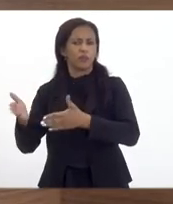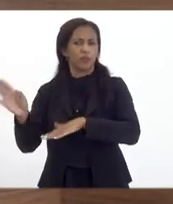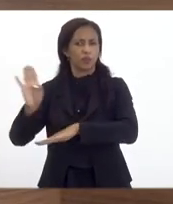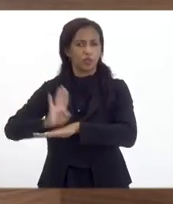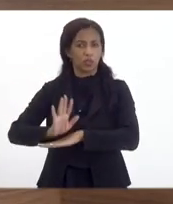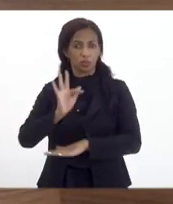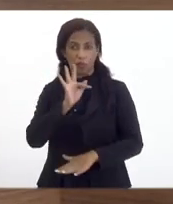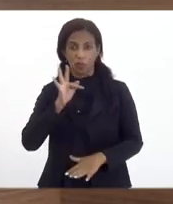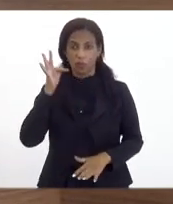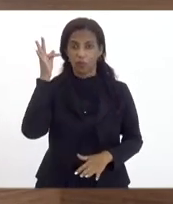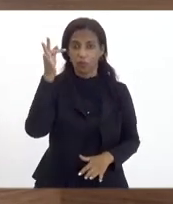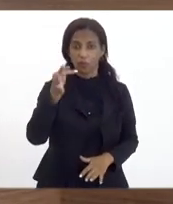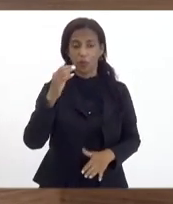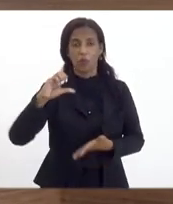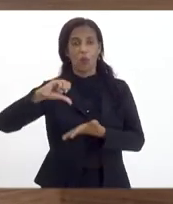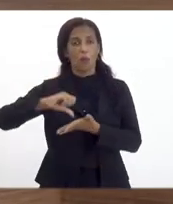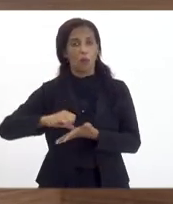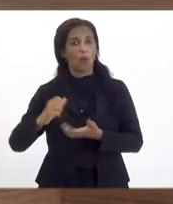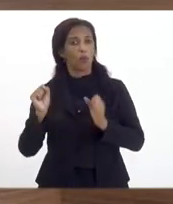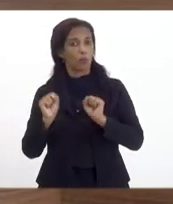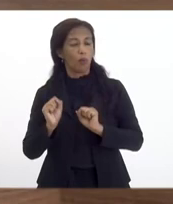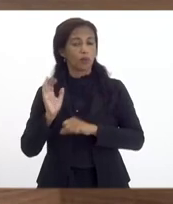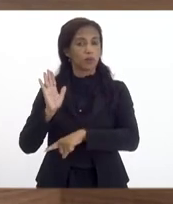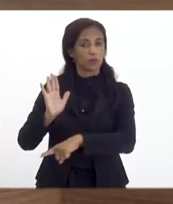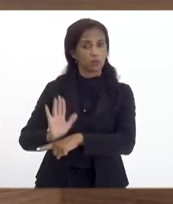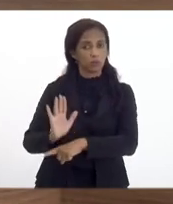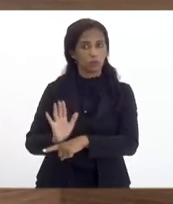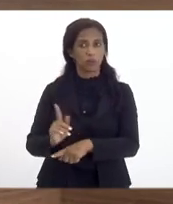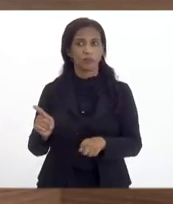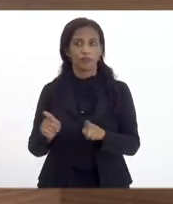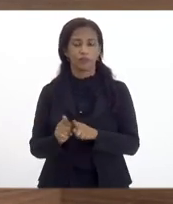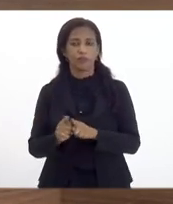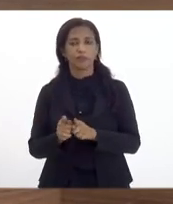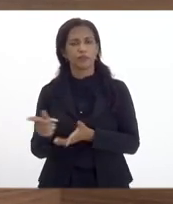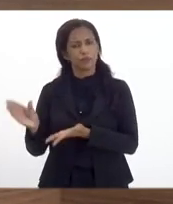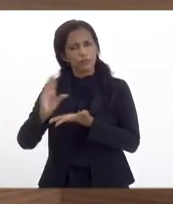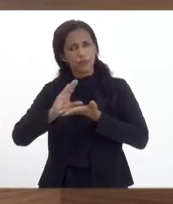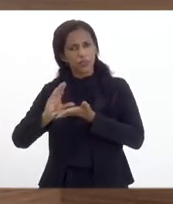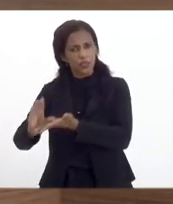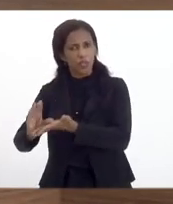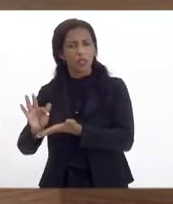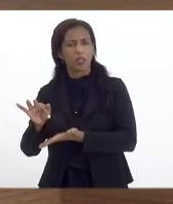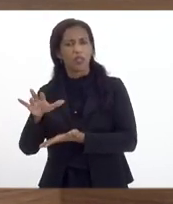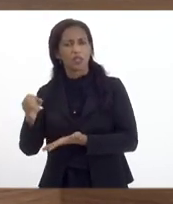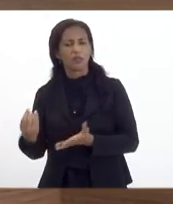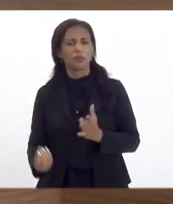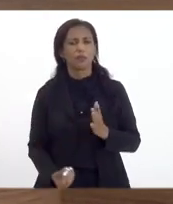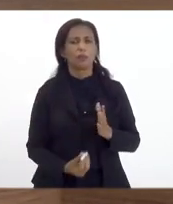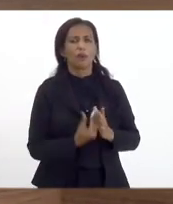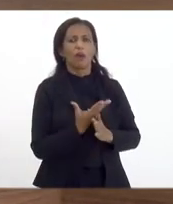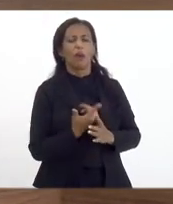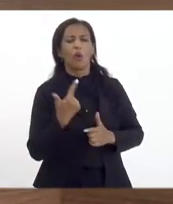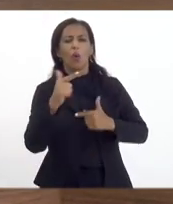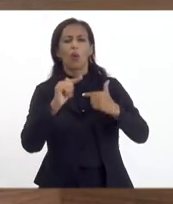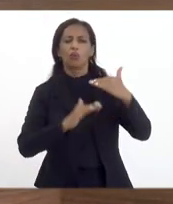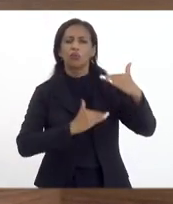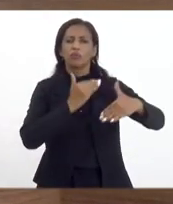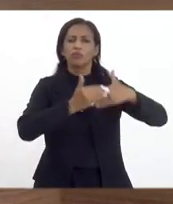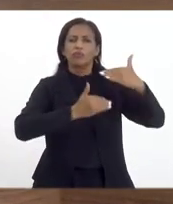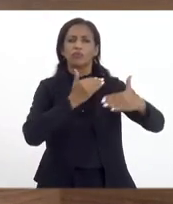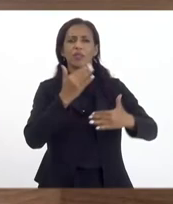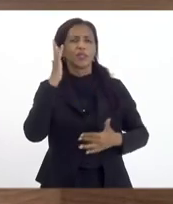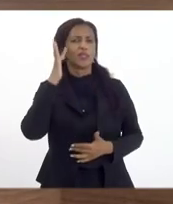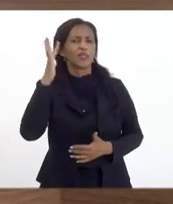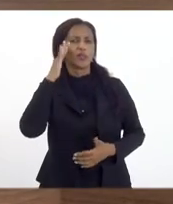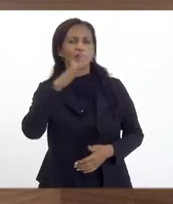futuramente, o Polo possa ser beneficiado de recursos deste fundo para realizarmos todos os progressos que sonhamos para a nossa